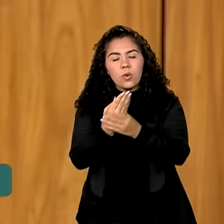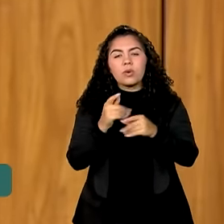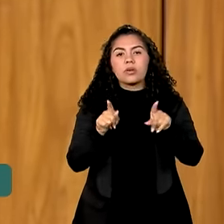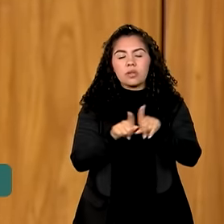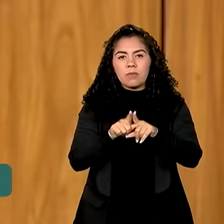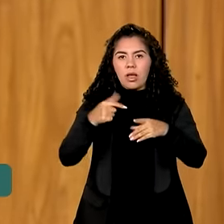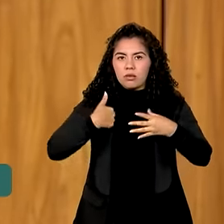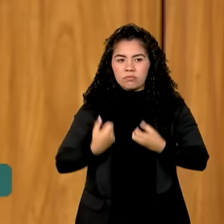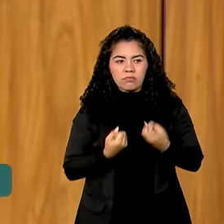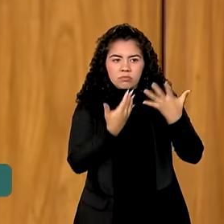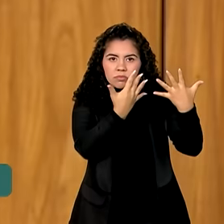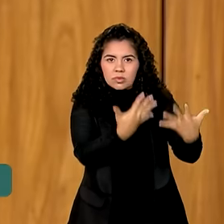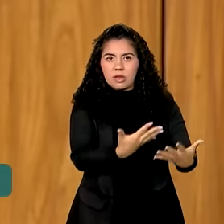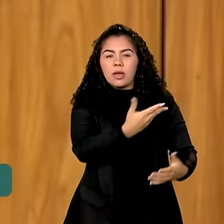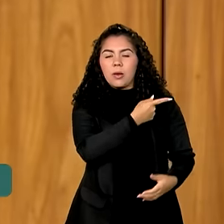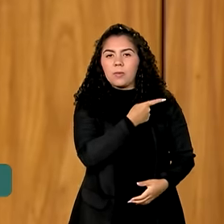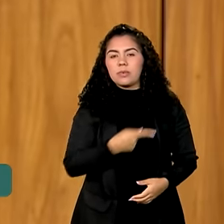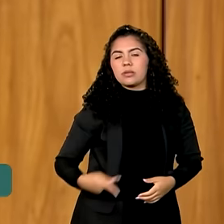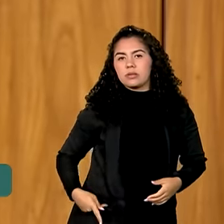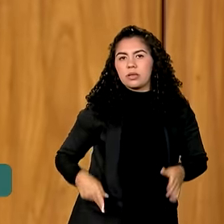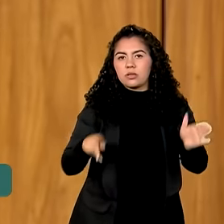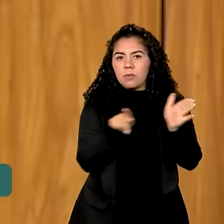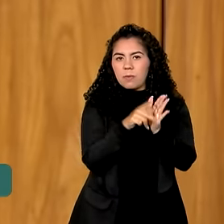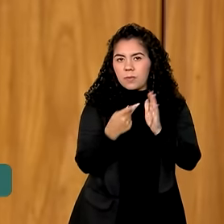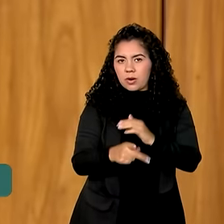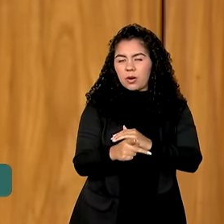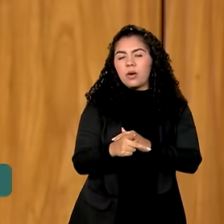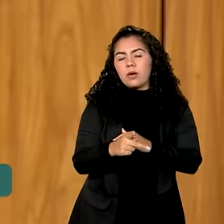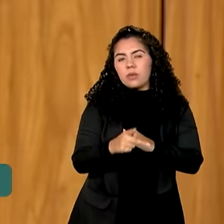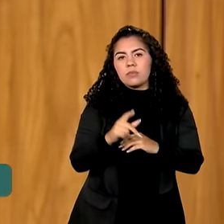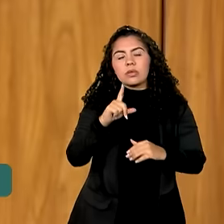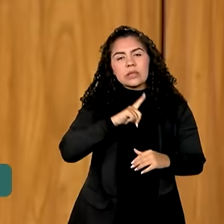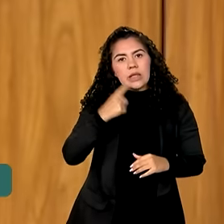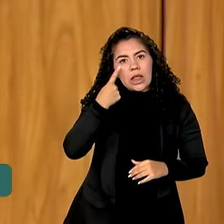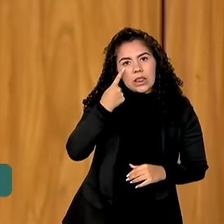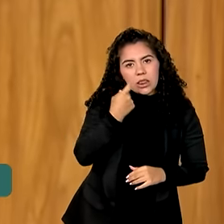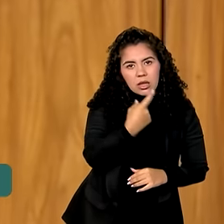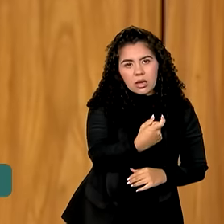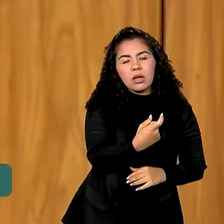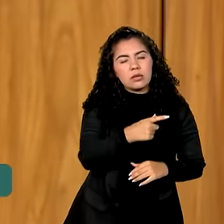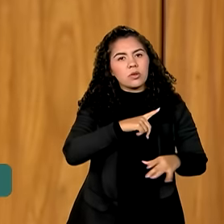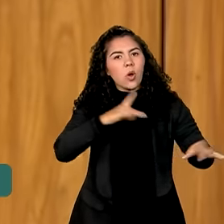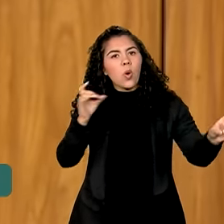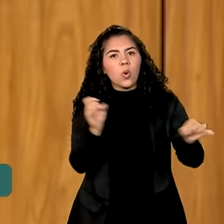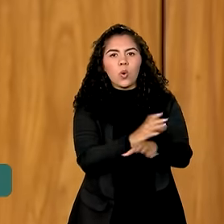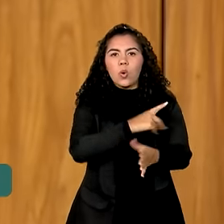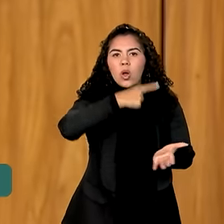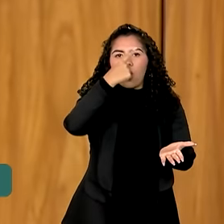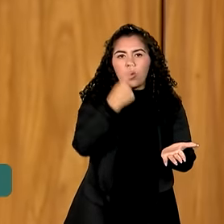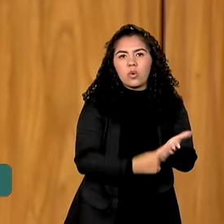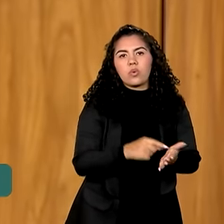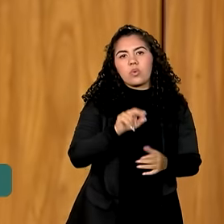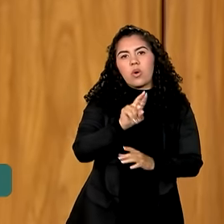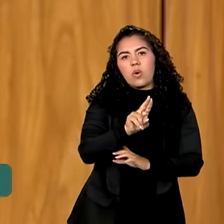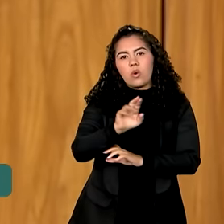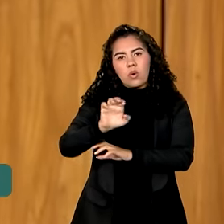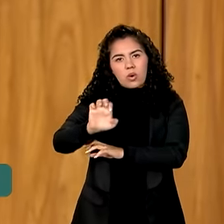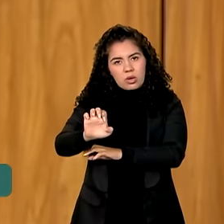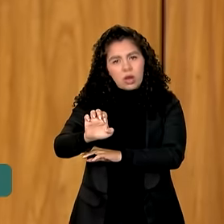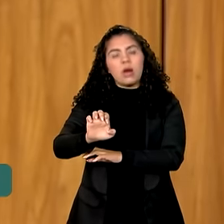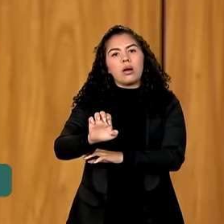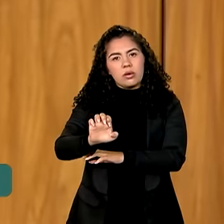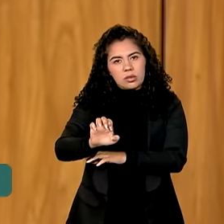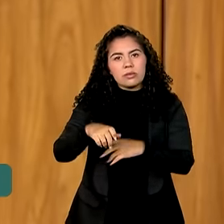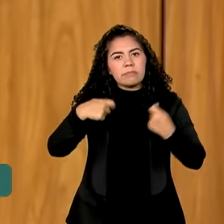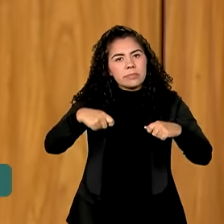reterei ao presidente italiano o interesse do Brasil em concluir o quanto antes um acordo com União Europeia que seja